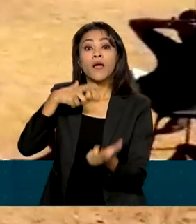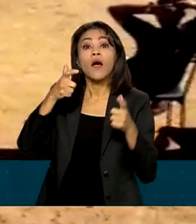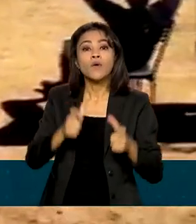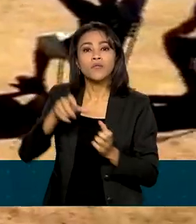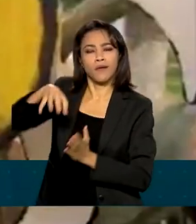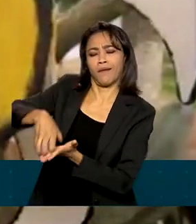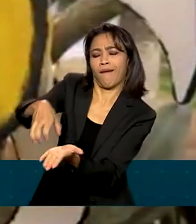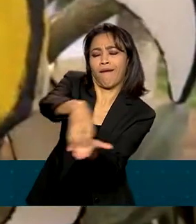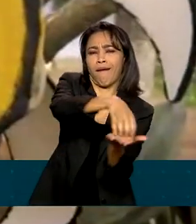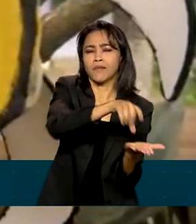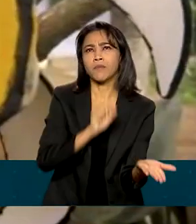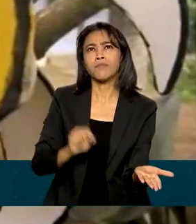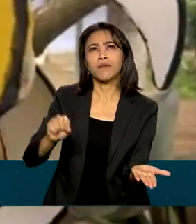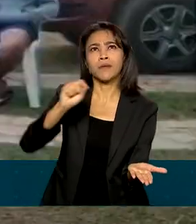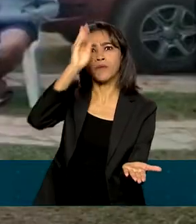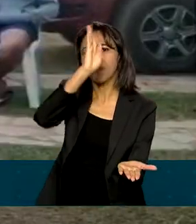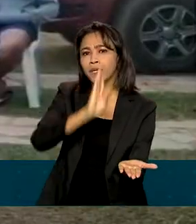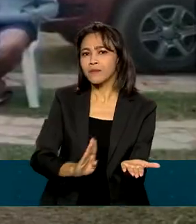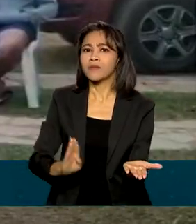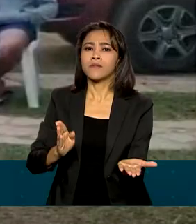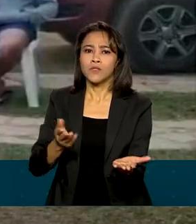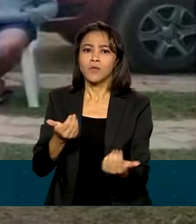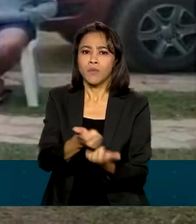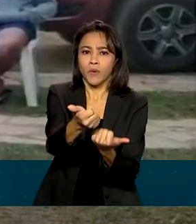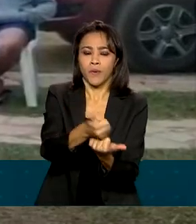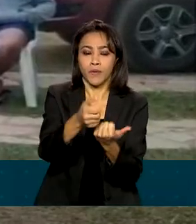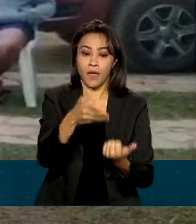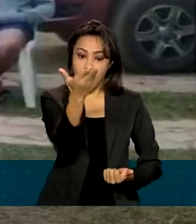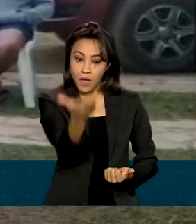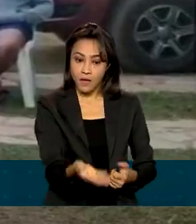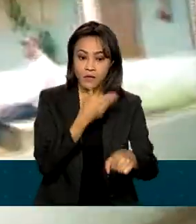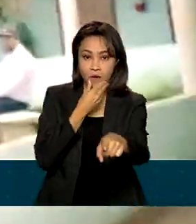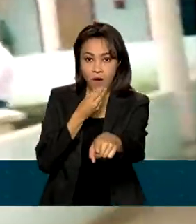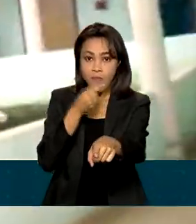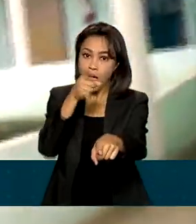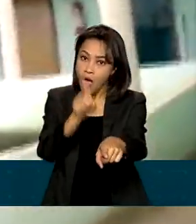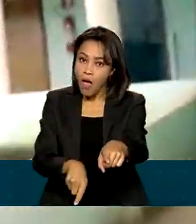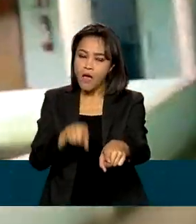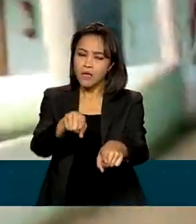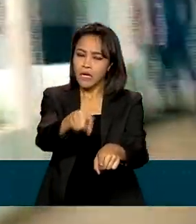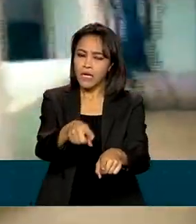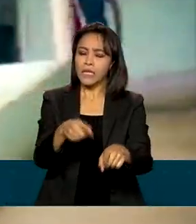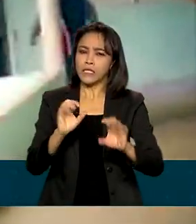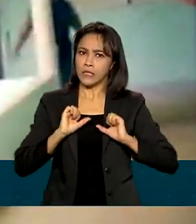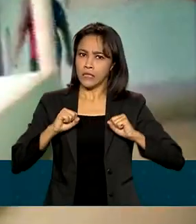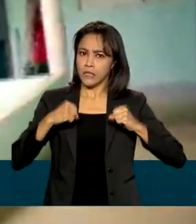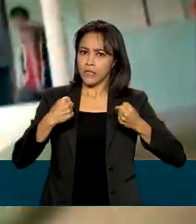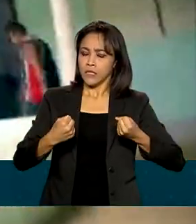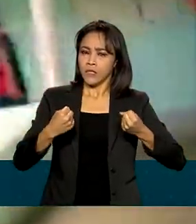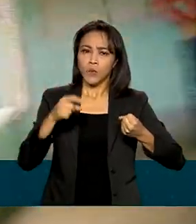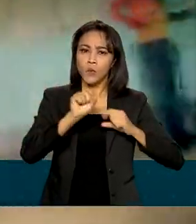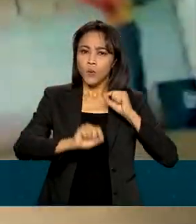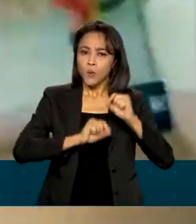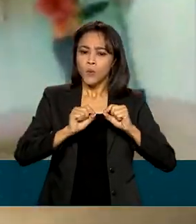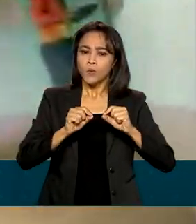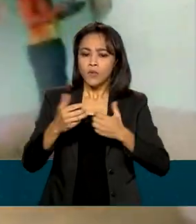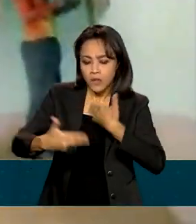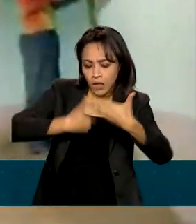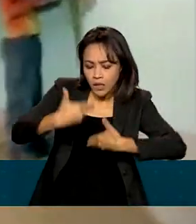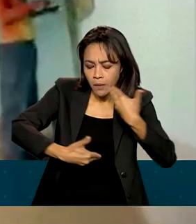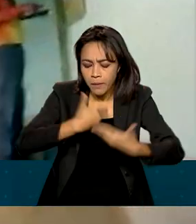terapêuticas em todo o país. Henrique França foi um deles. Depois de se recuperar em uma comunidade